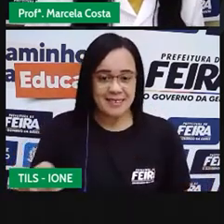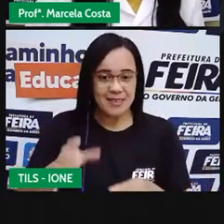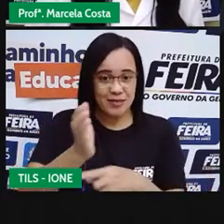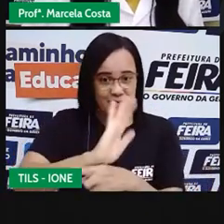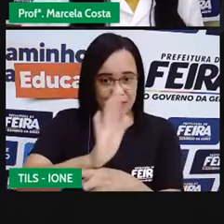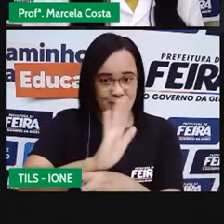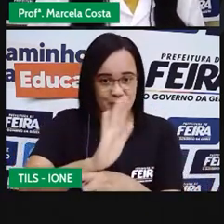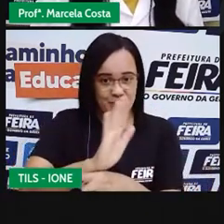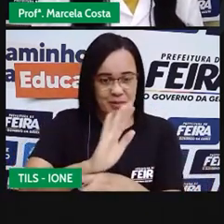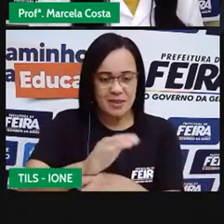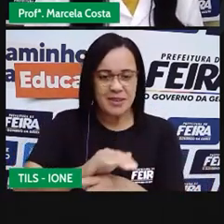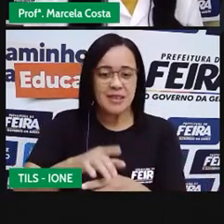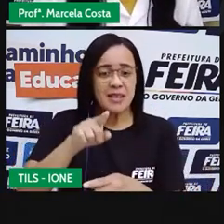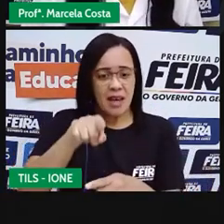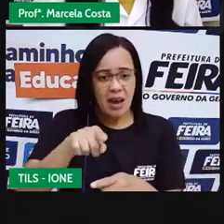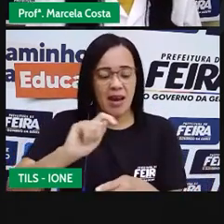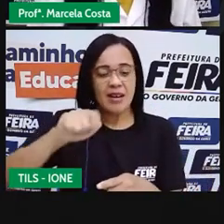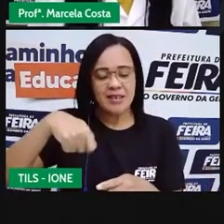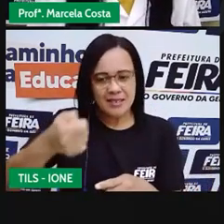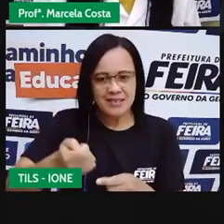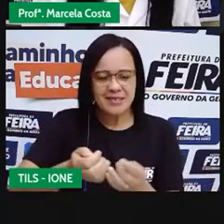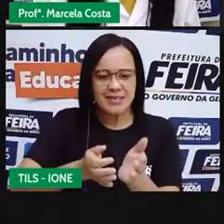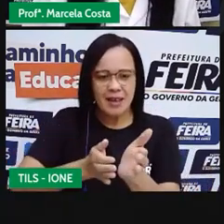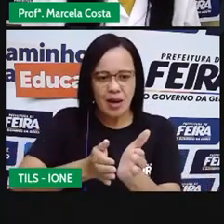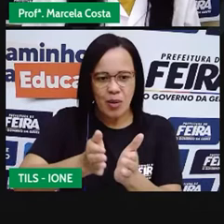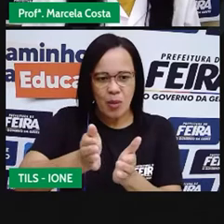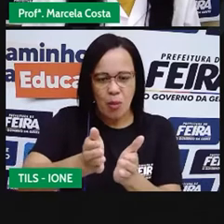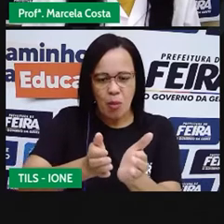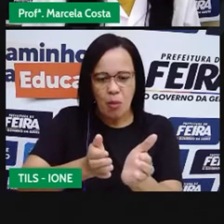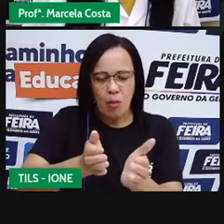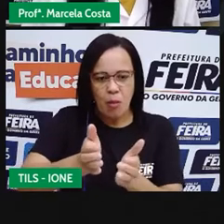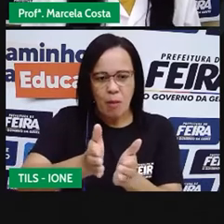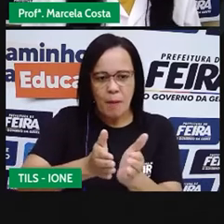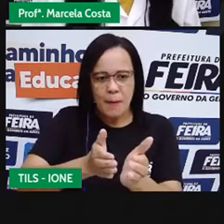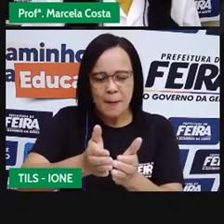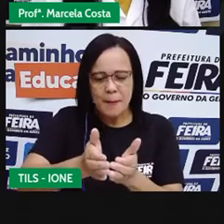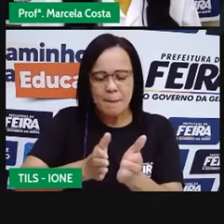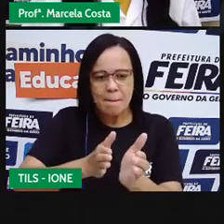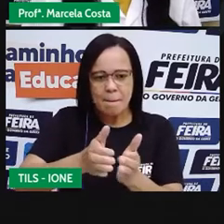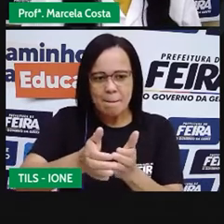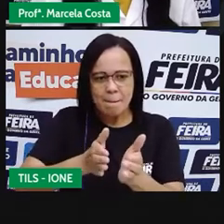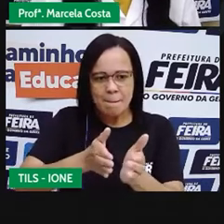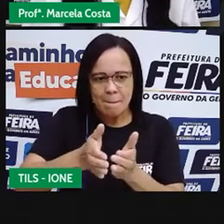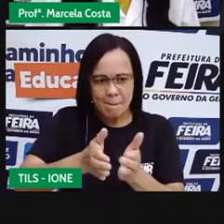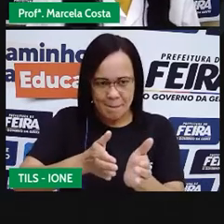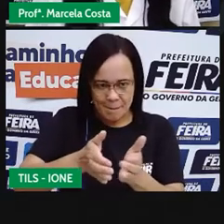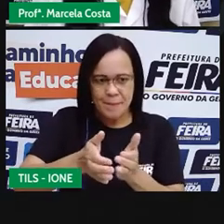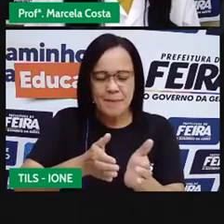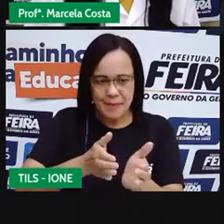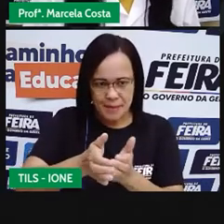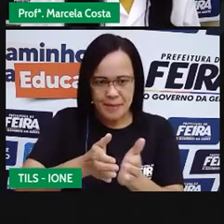E a Jasmine aqui, como eu já mostrei para vocês, da história de Aladim.